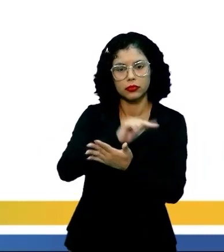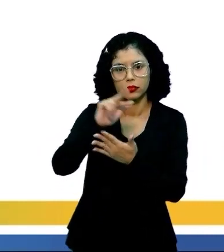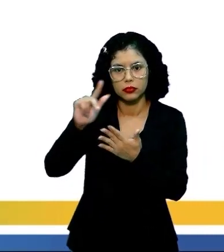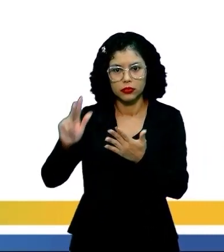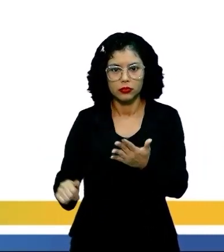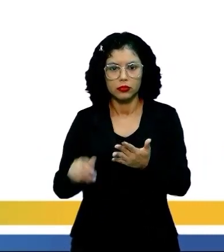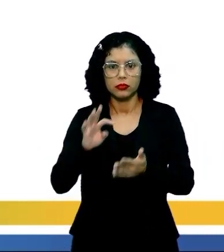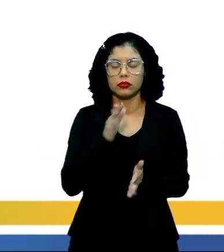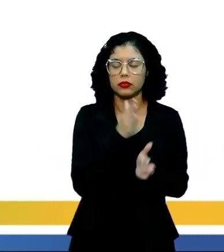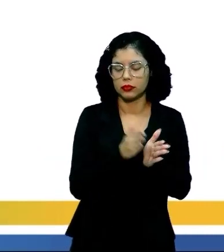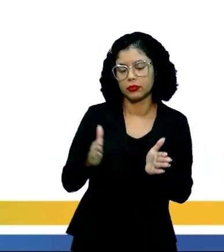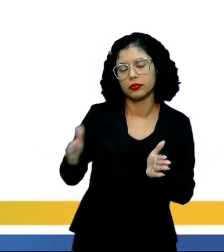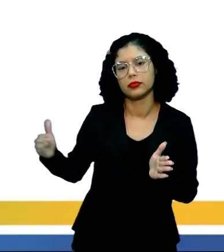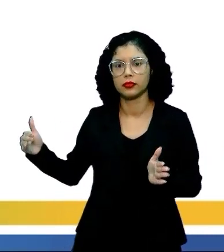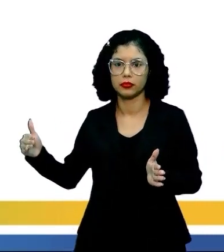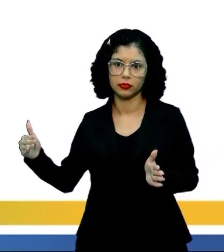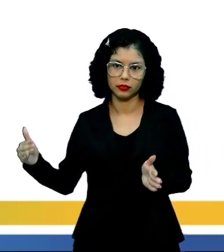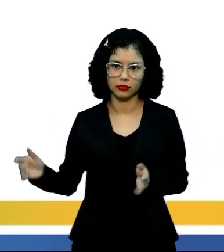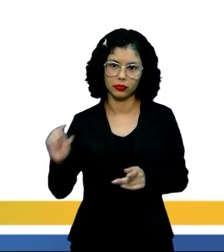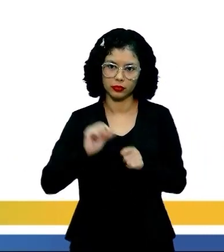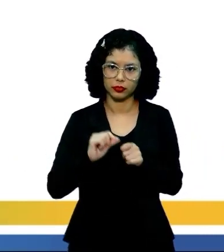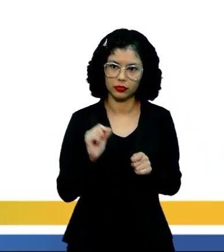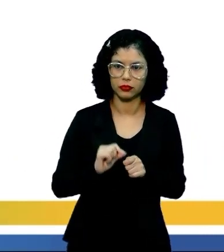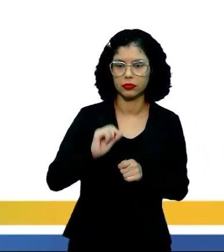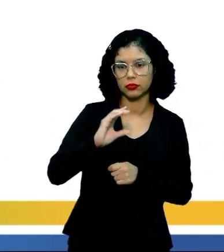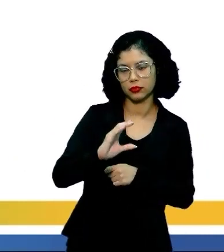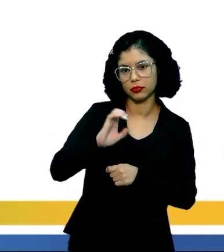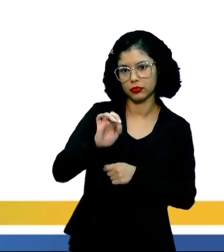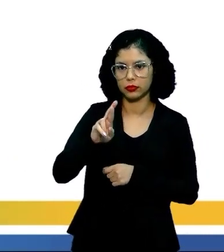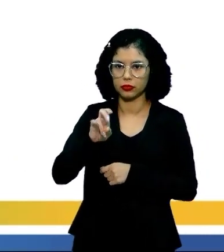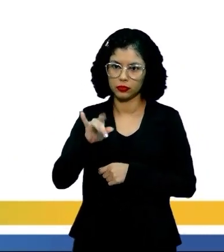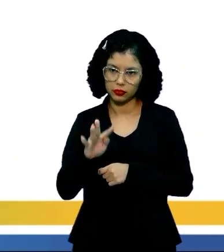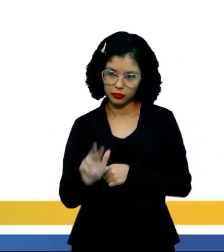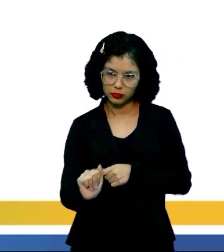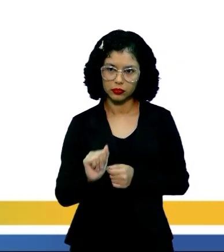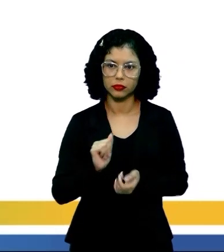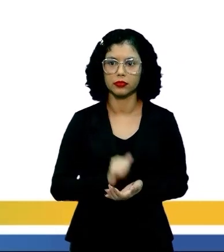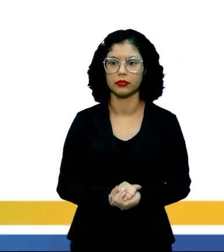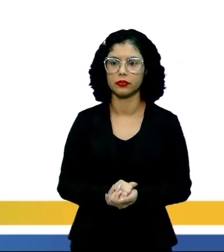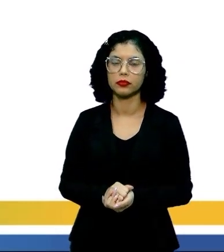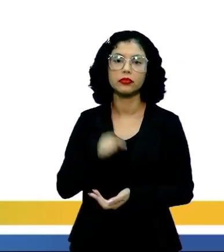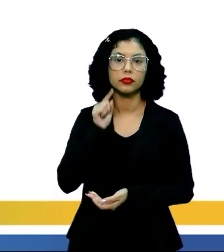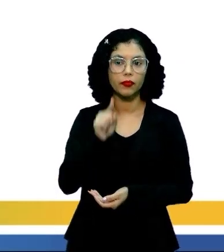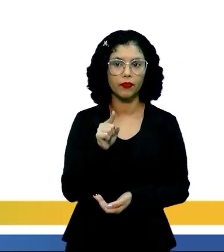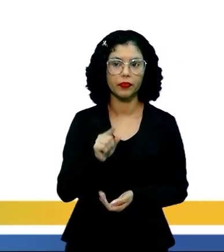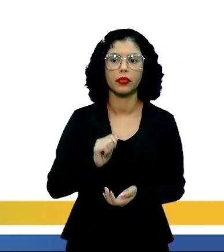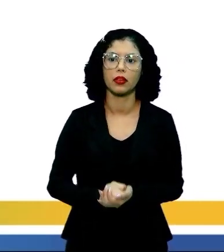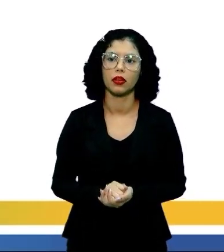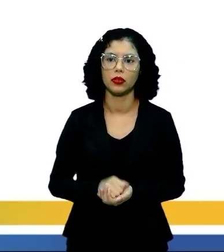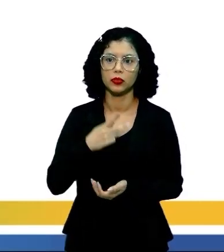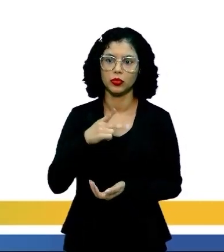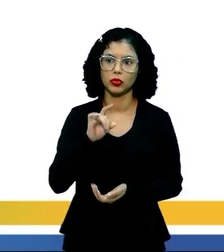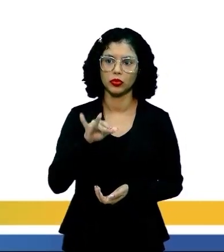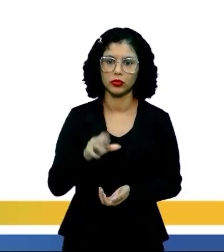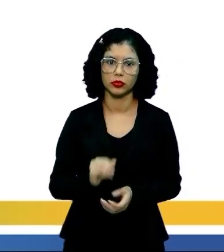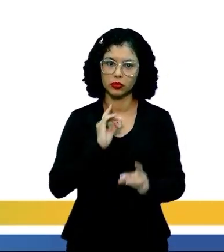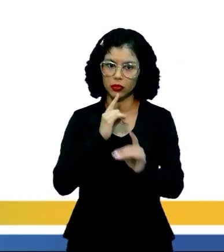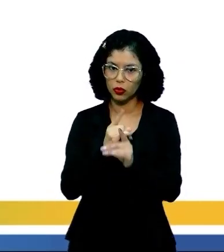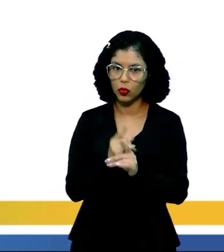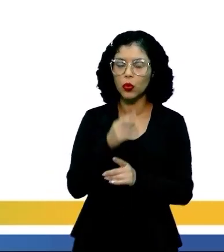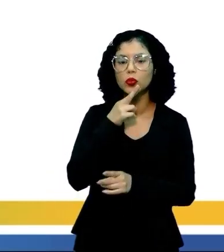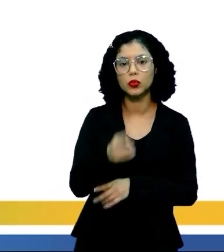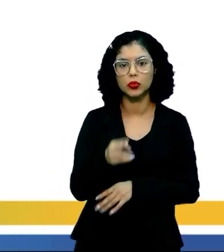apresenta com múltiplas tendências, o que a faz eclética. Esse posicionamento encontra